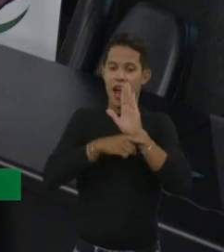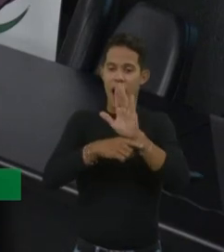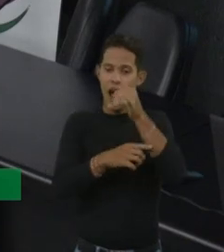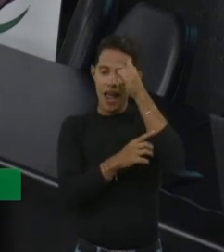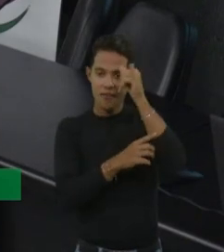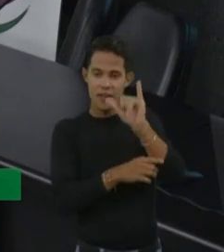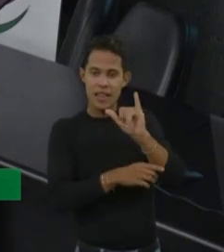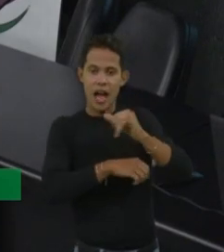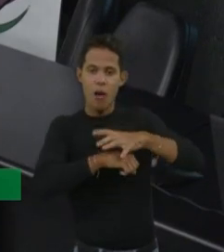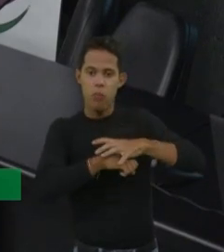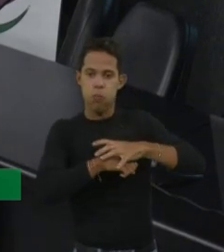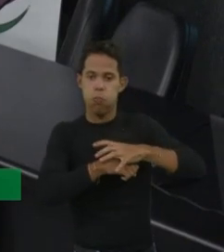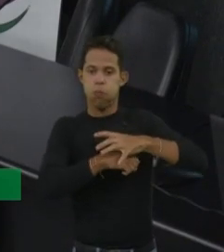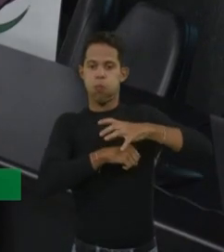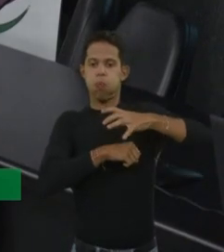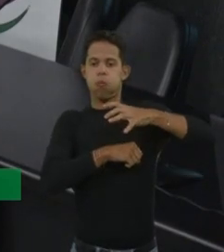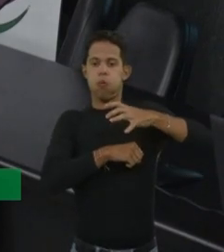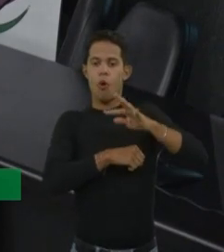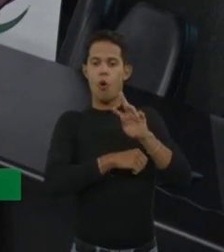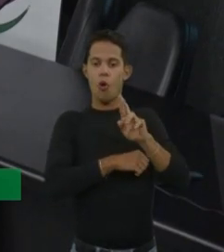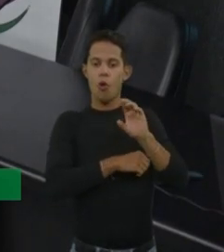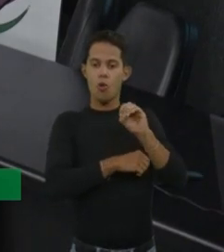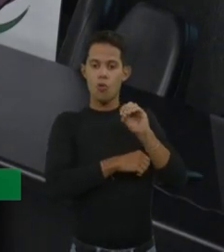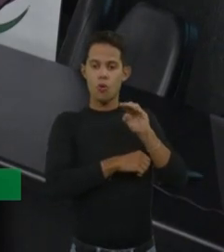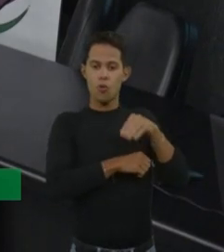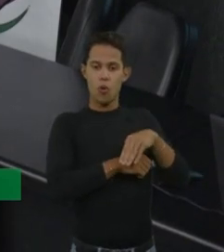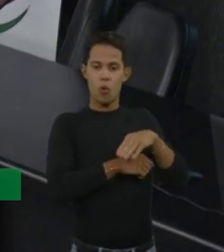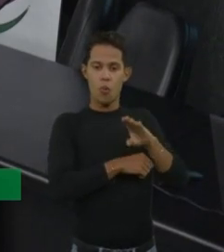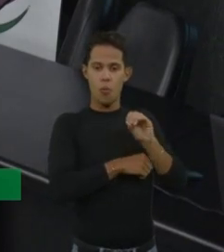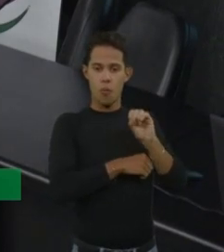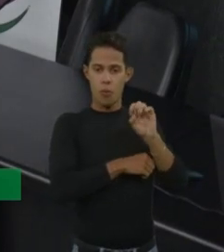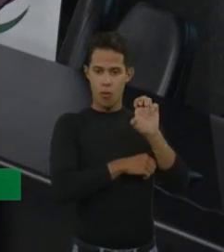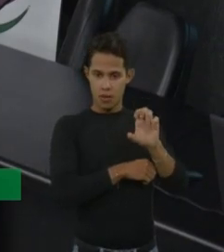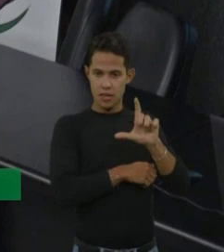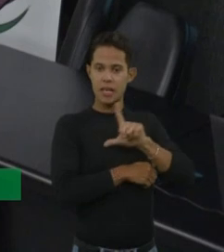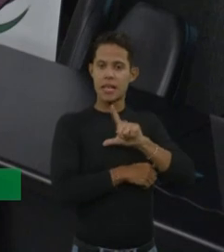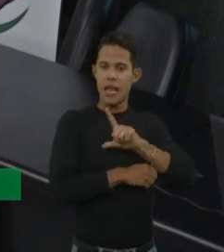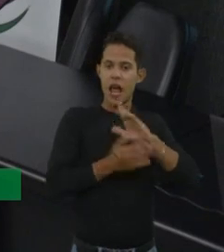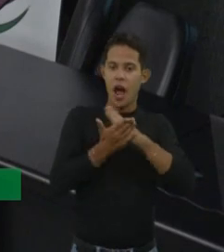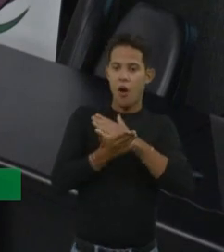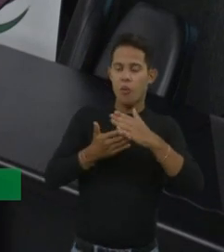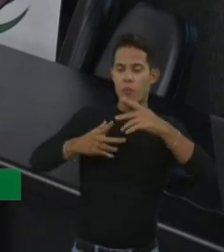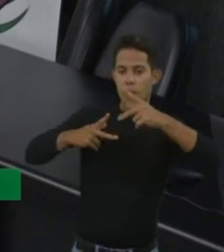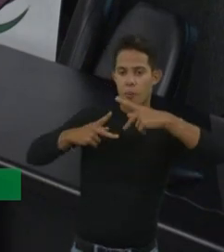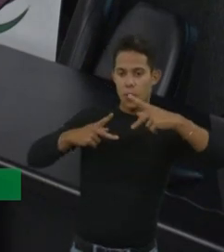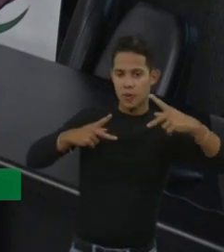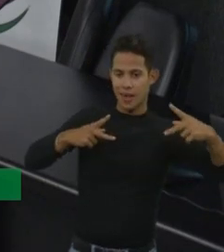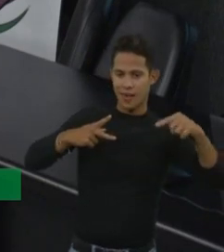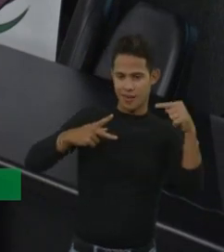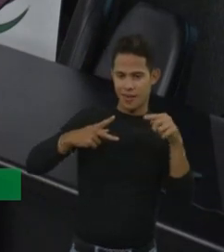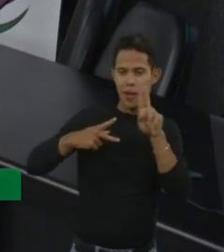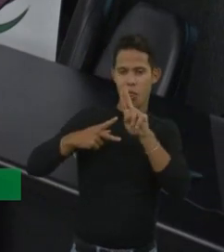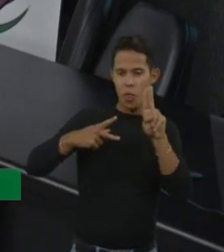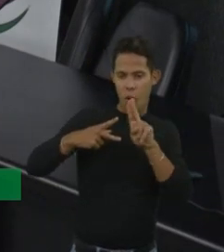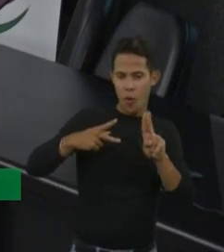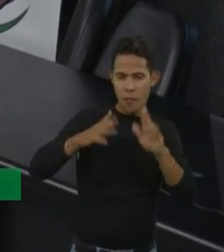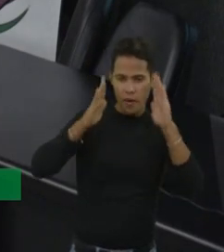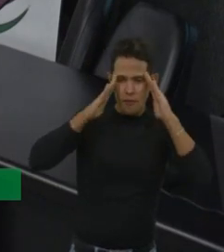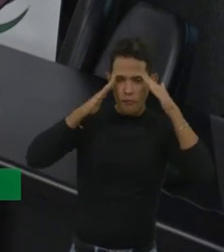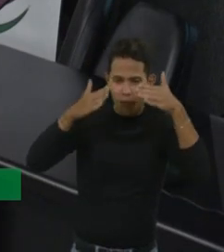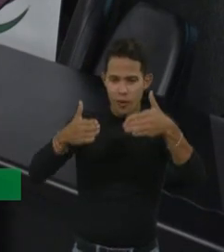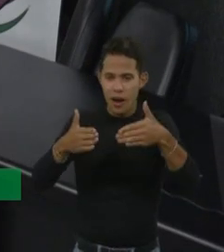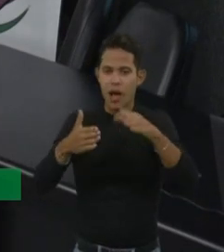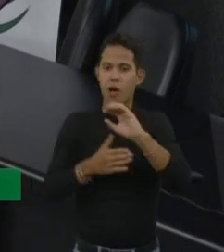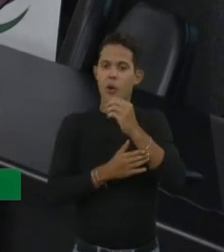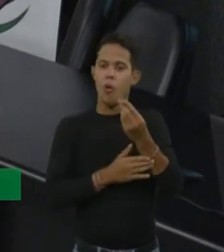ajuste muito fino do organismo. Então, são proteínas e algumas proteínas receberam nomes específicos e outros